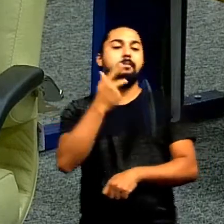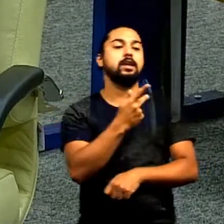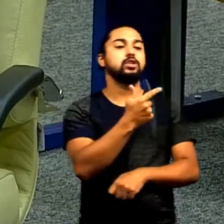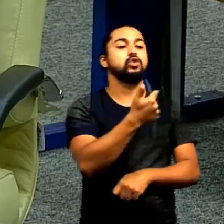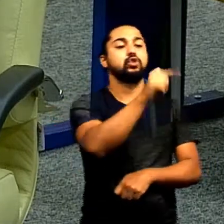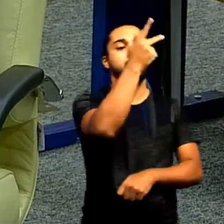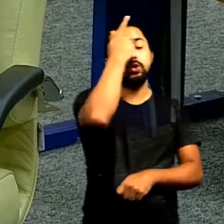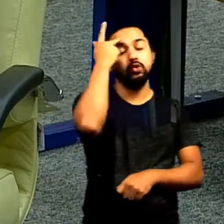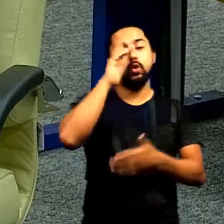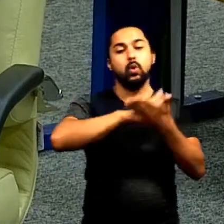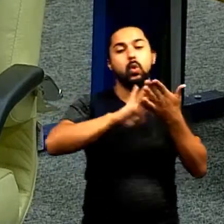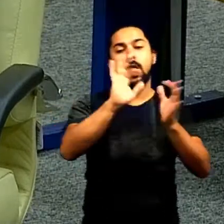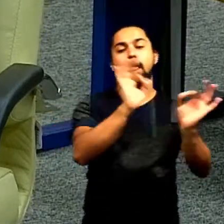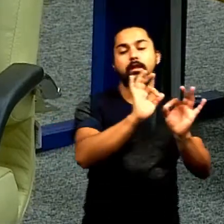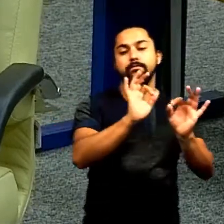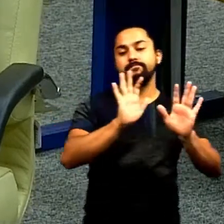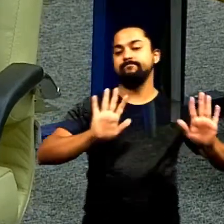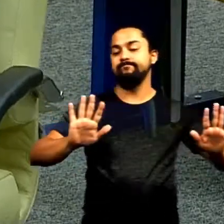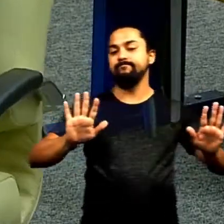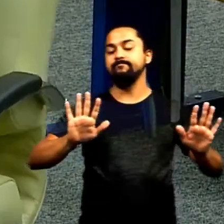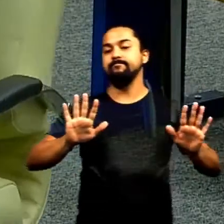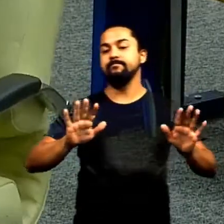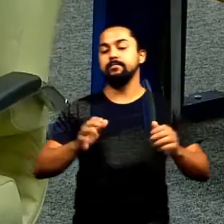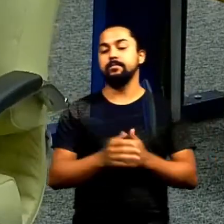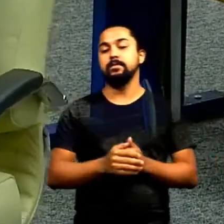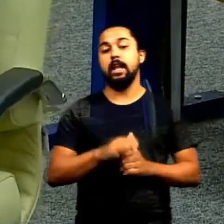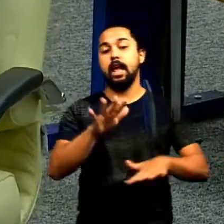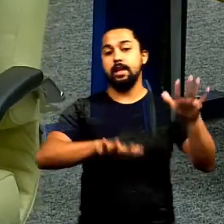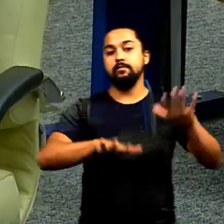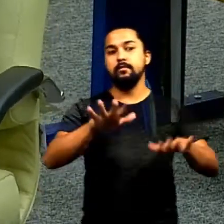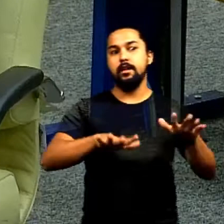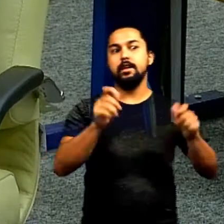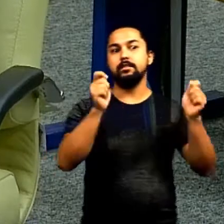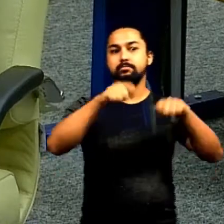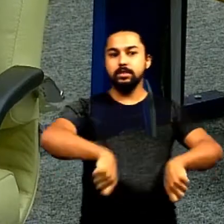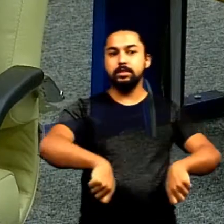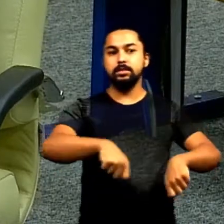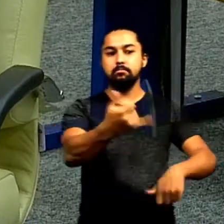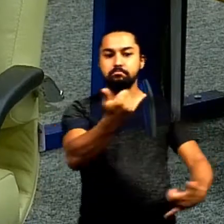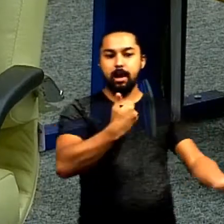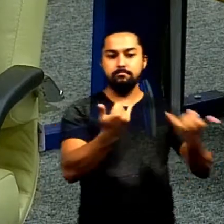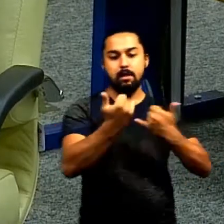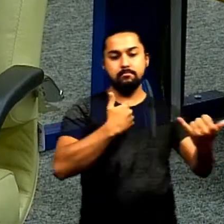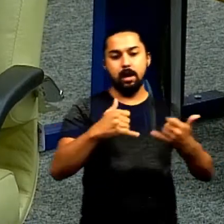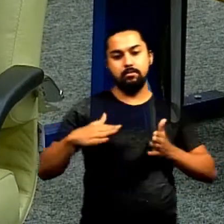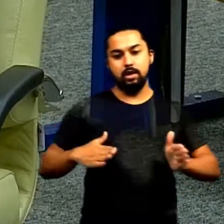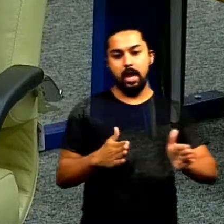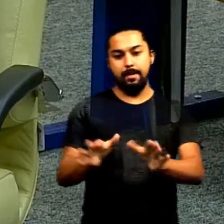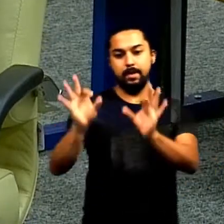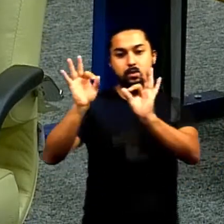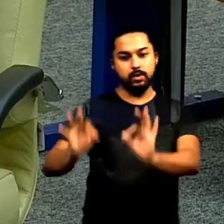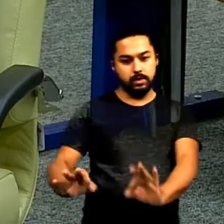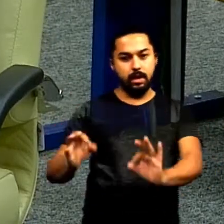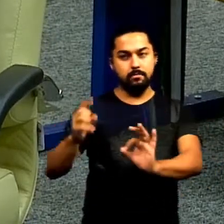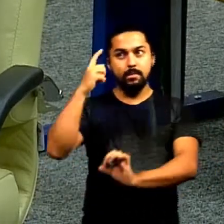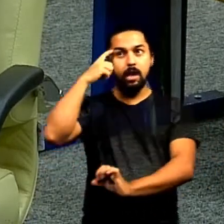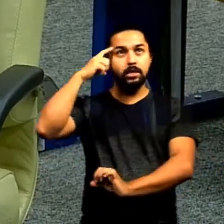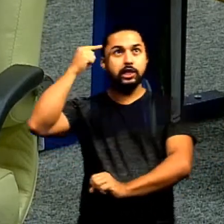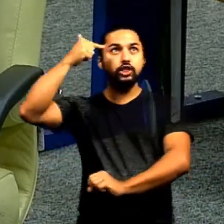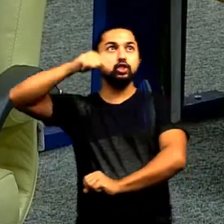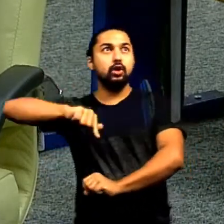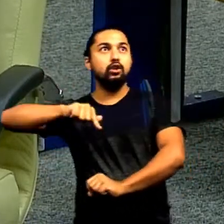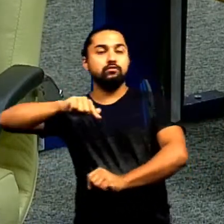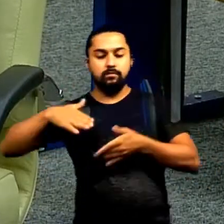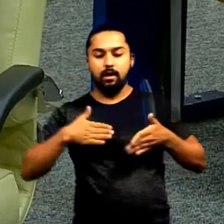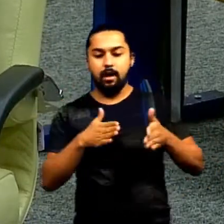às vezes com o spray que ele dá na gente às vezes bota a gente no caminho correto e você repensa e